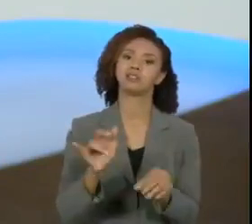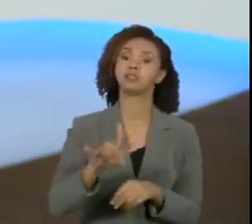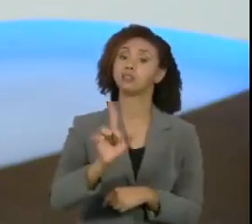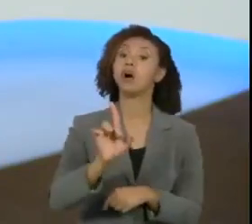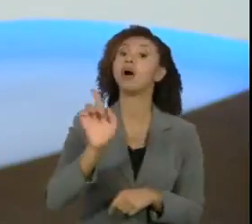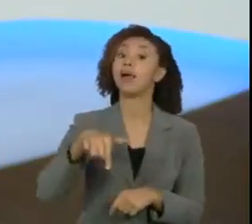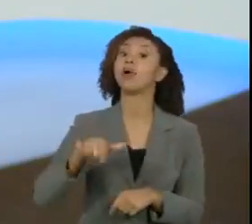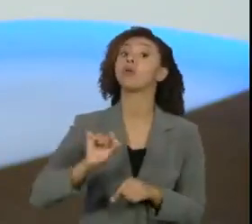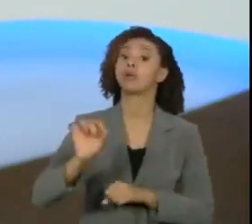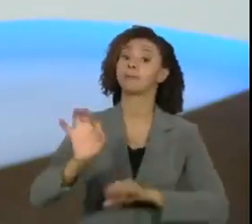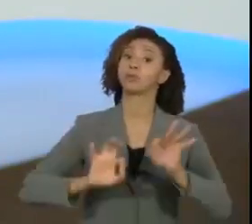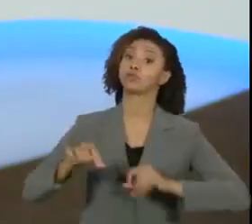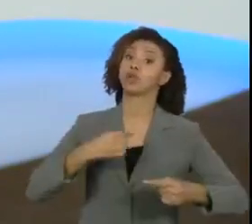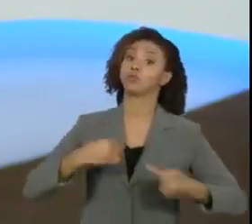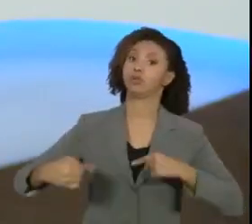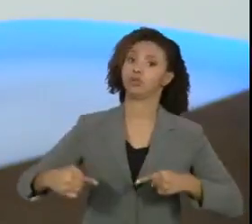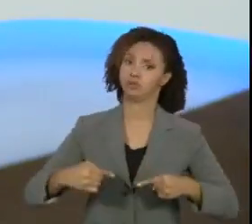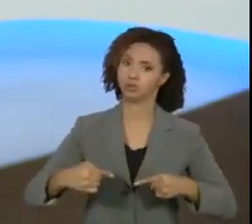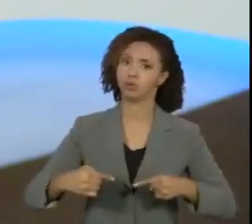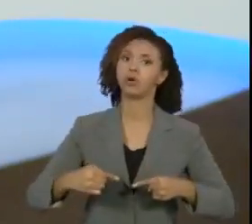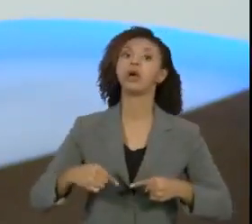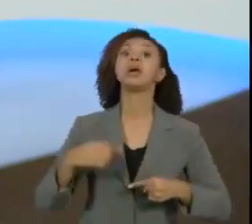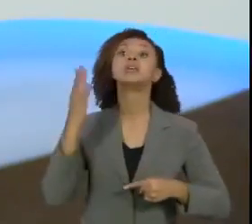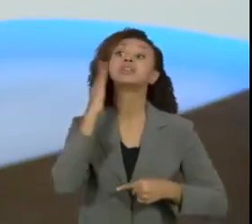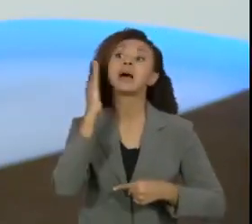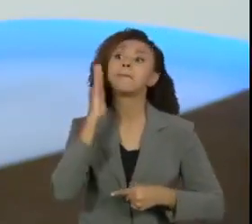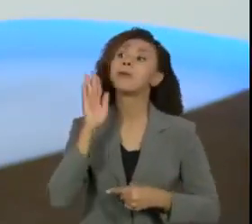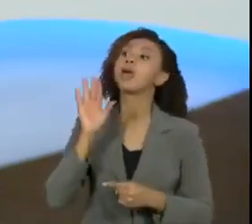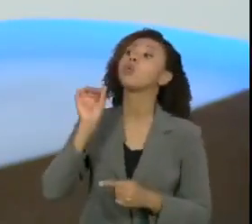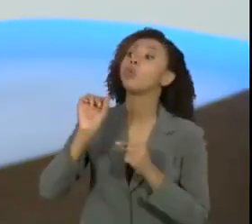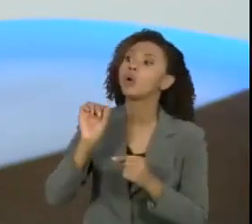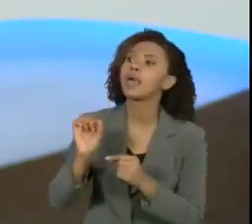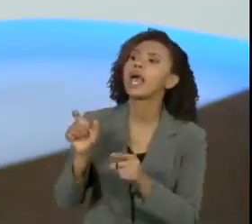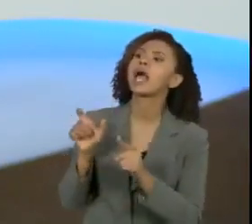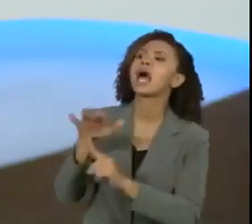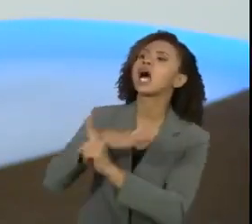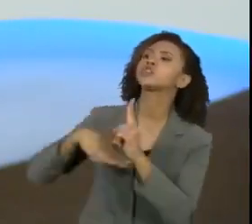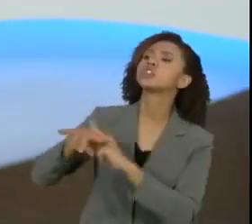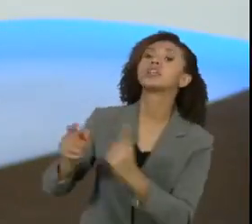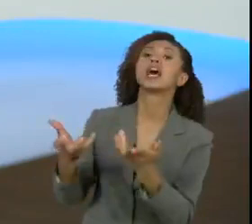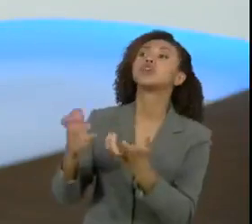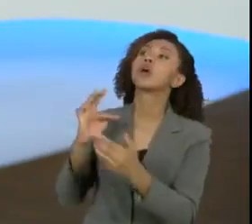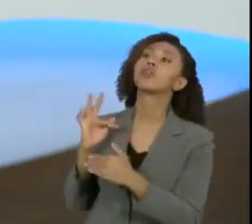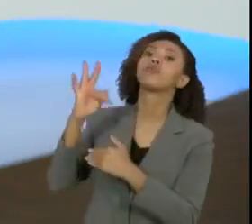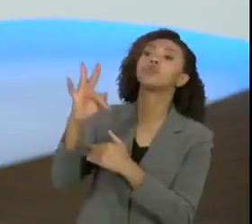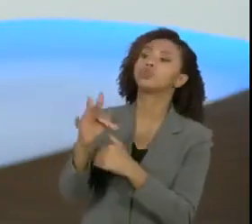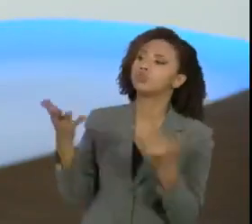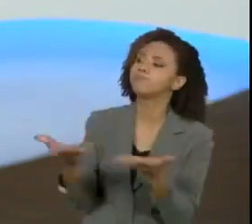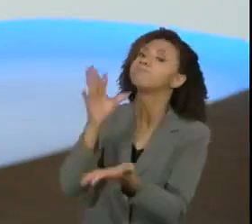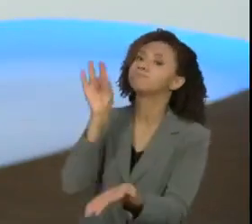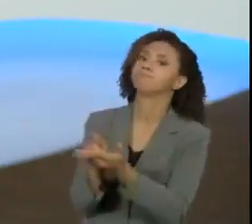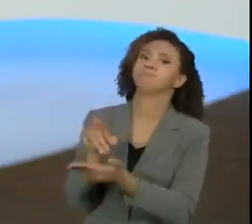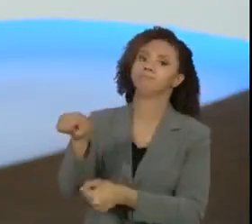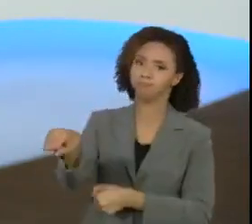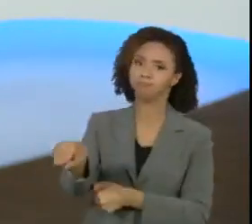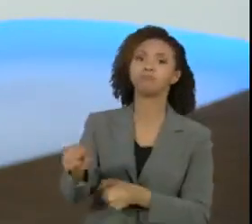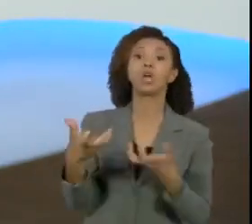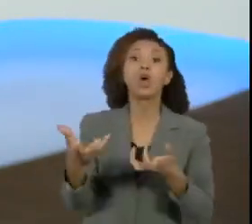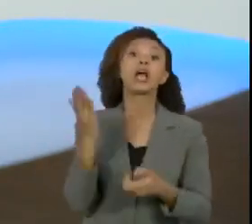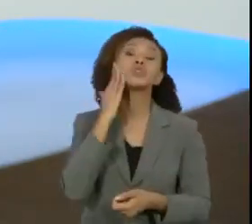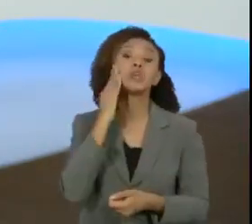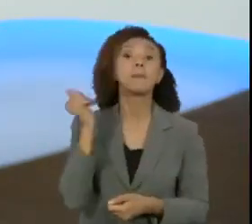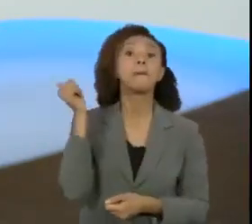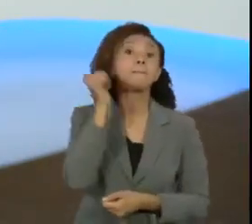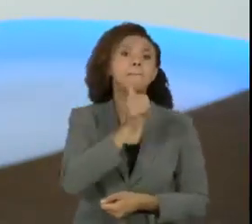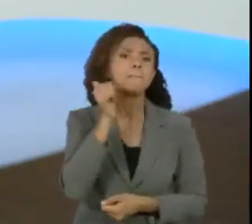político, a gente está discutindo qual é a sociedade que a gente quer e de fato a gente precisa cobrar que existam mais mulheres comprometidas e